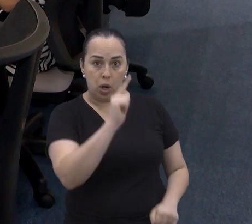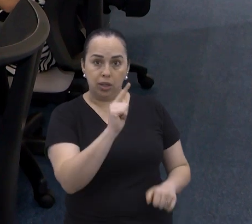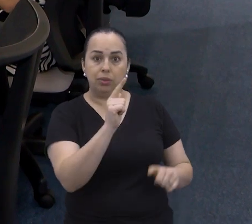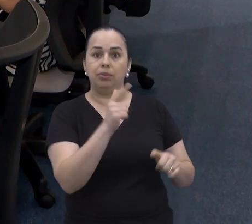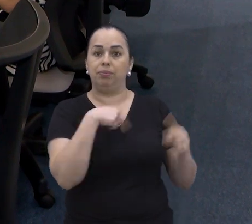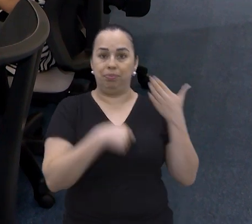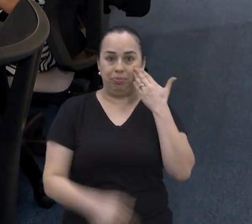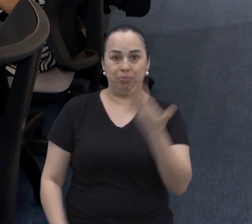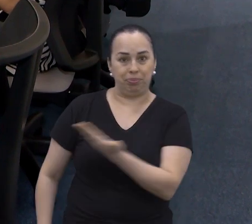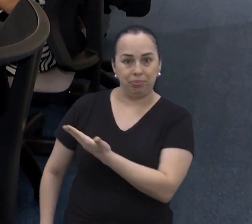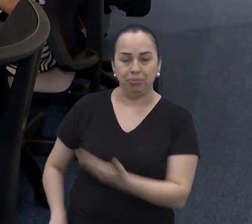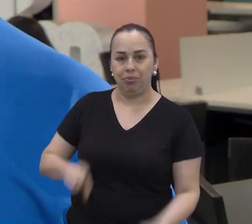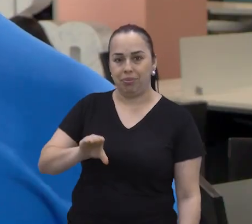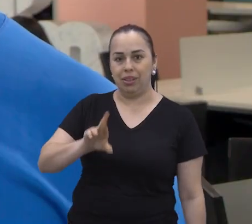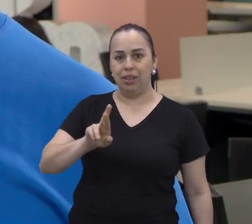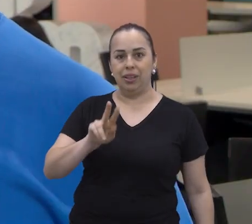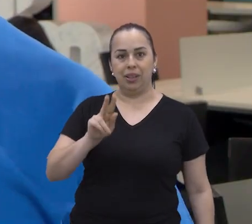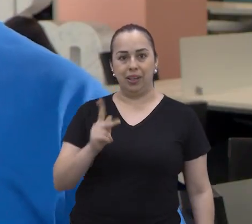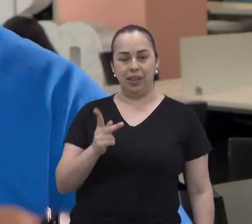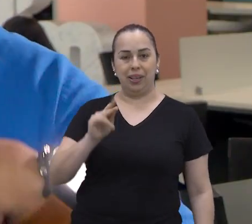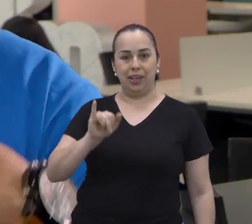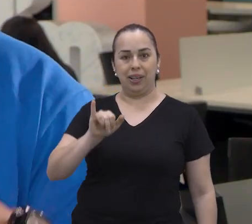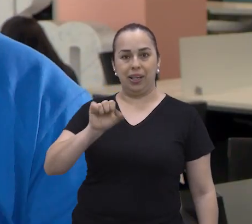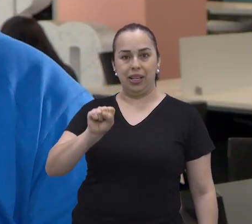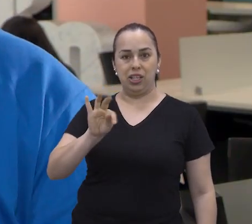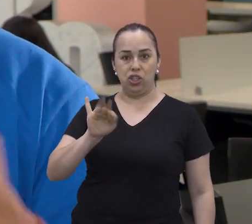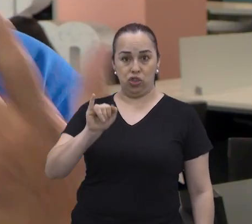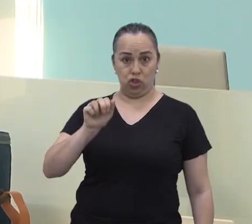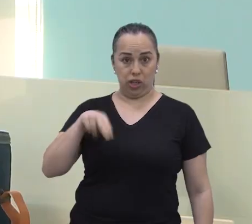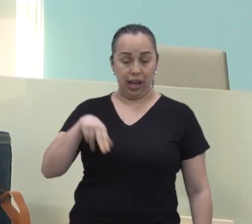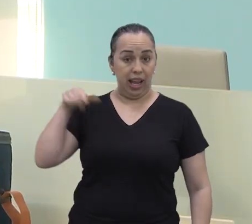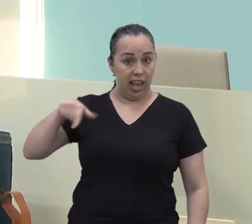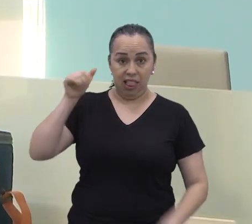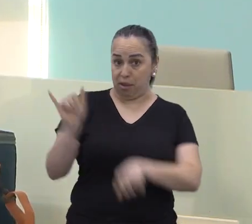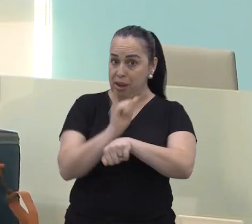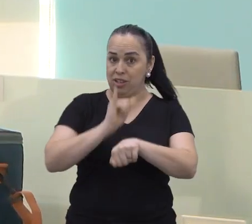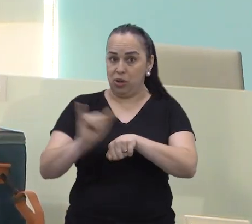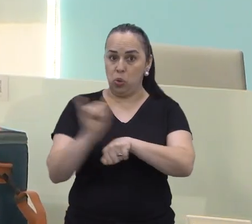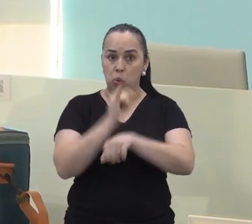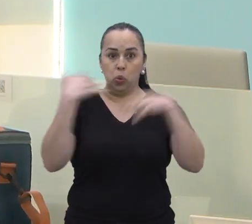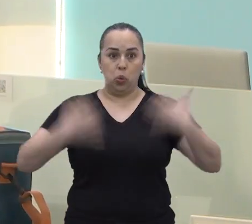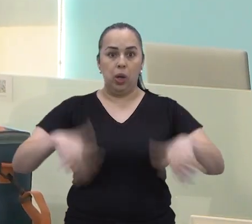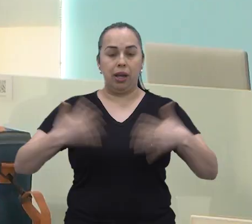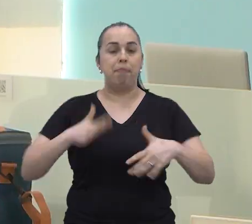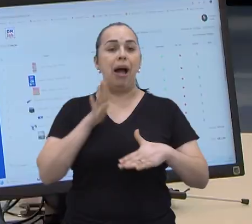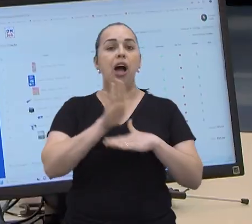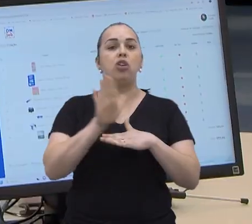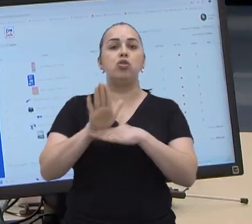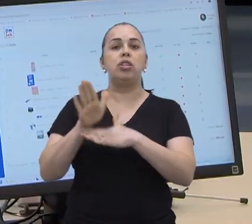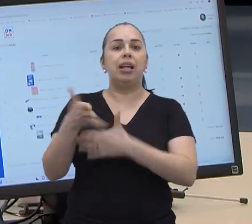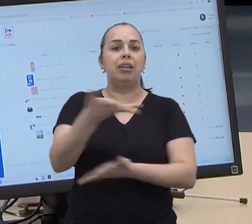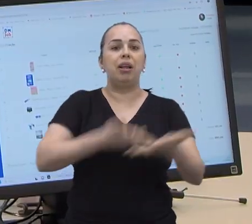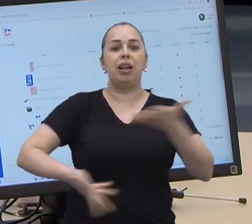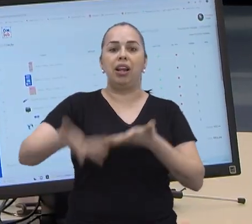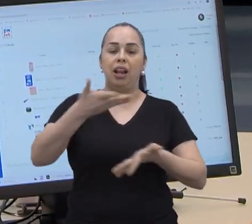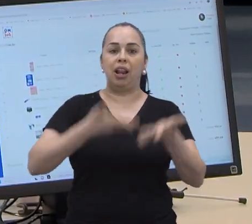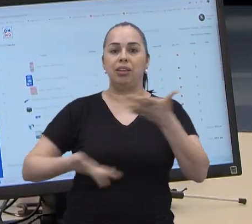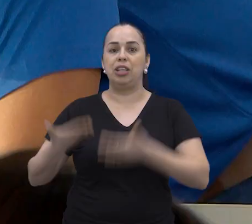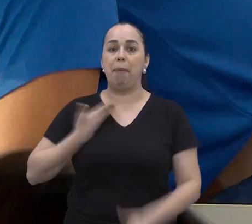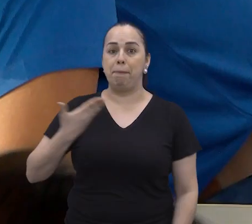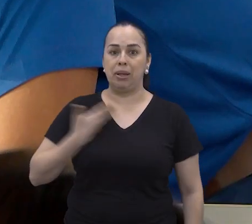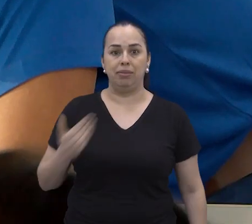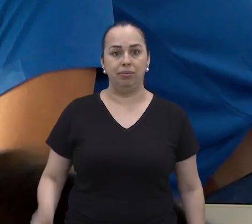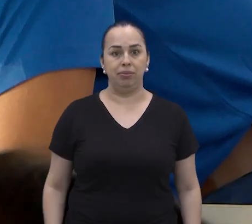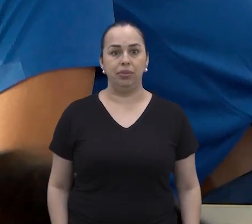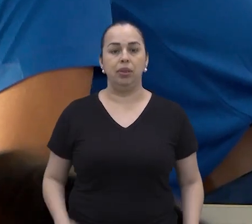escritório, no Jardim Aquários, o Christian, que é coordenador, tem em mãos algumas estratégias que podem ajudar a criar um